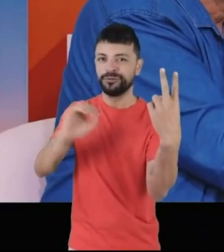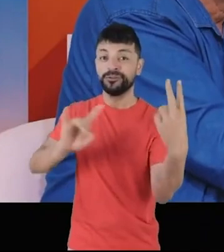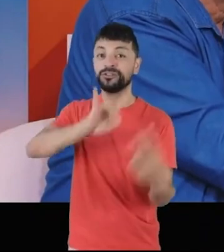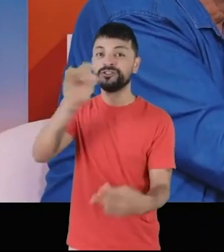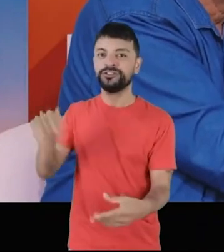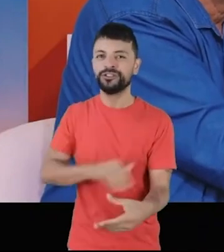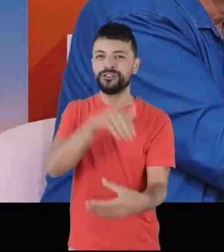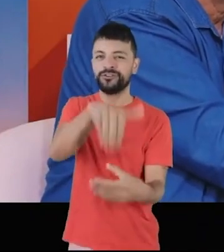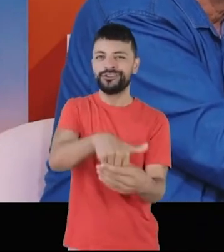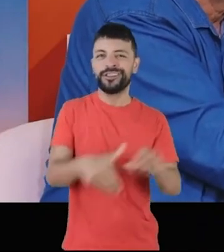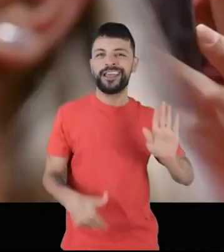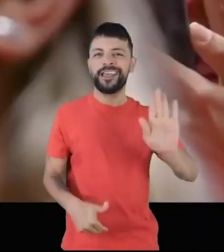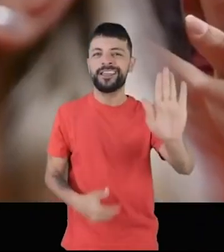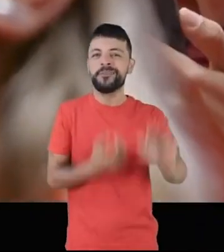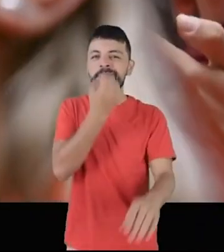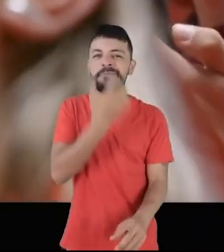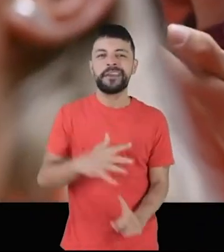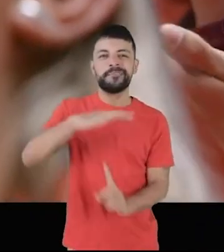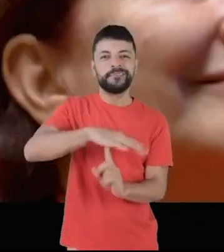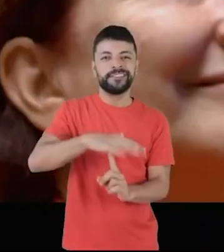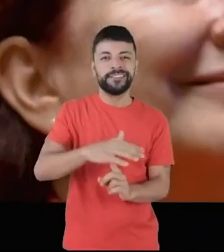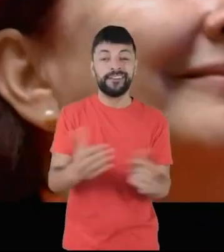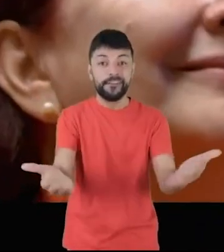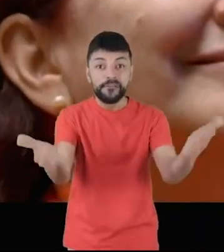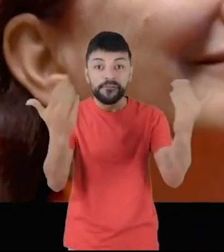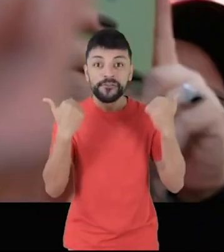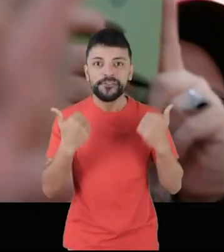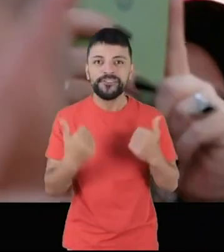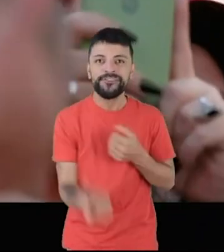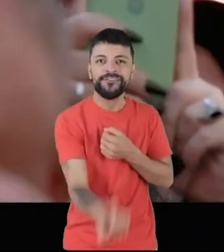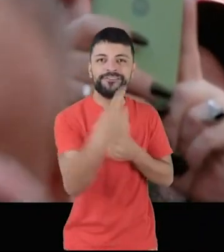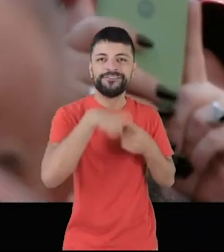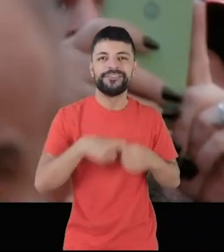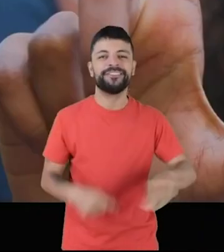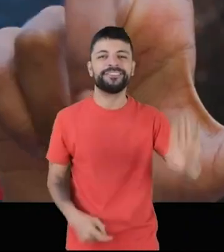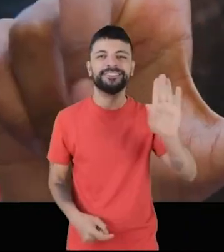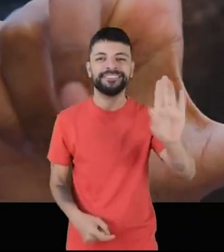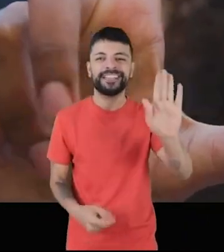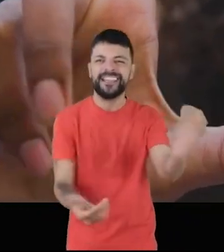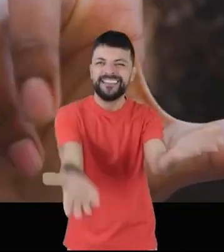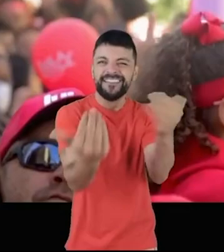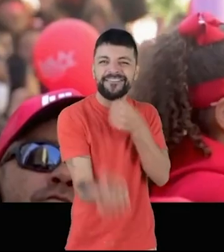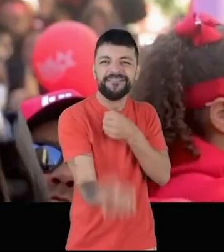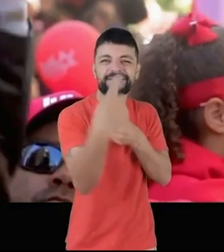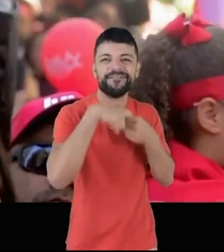é dia de votar em Riquel para o bem do Paraná. Vão a bem do